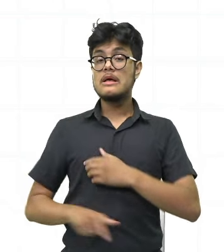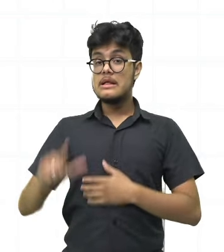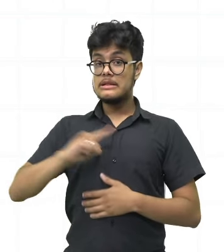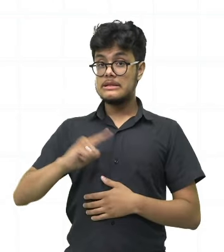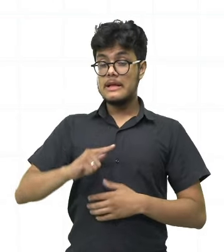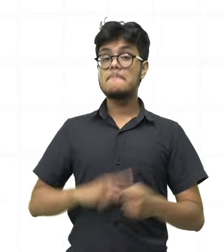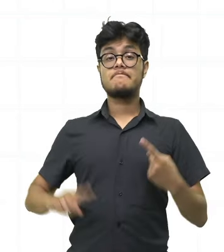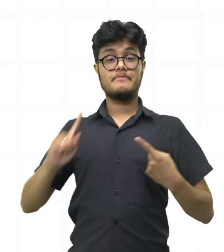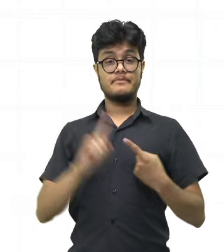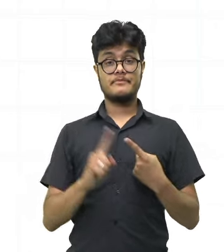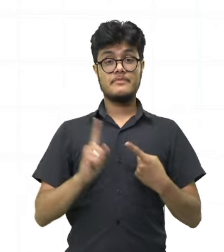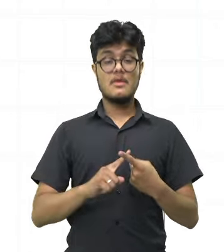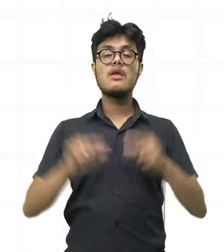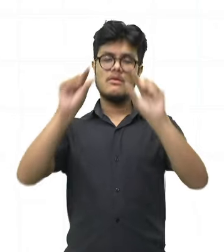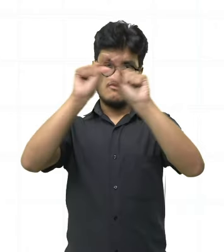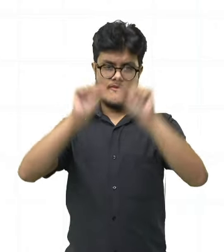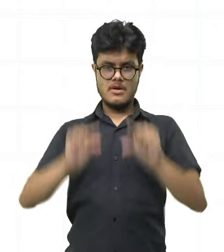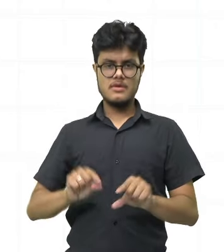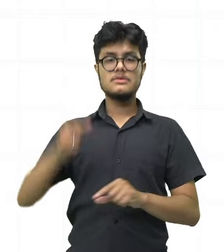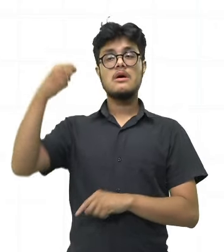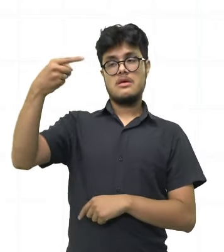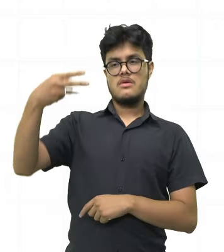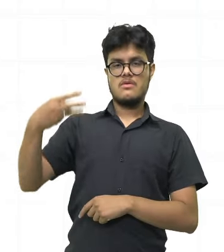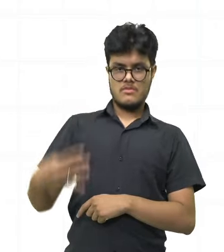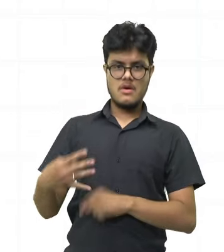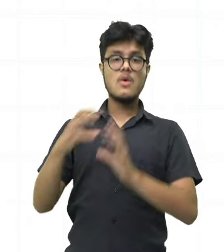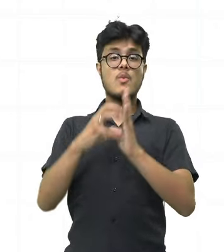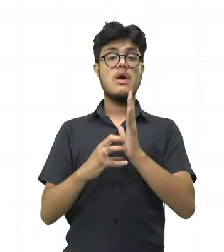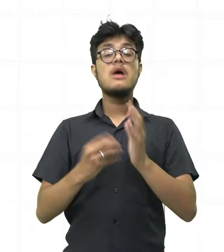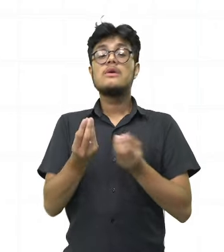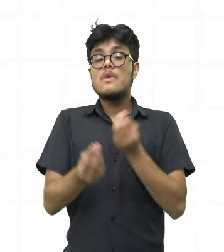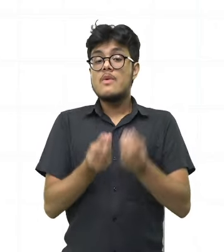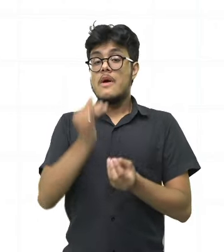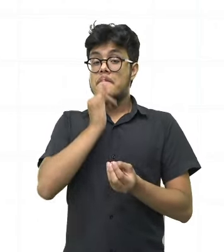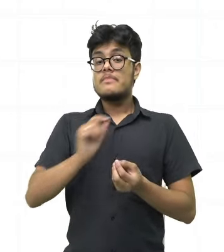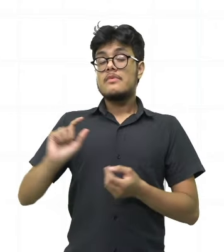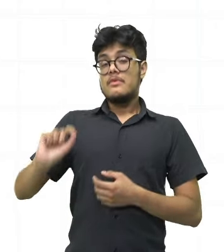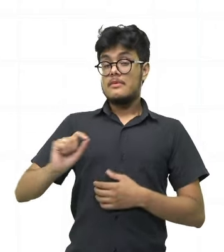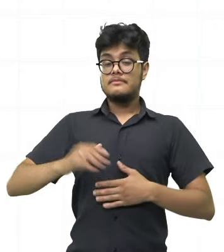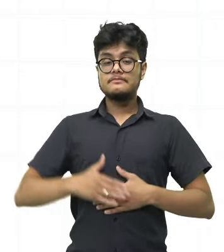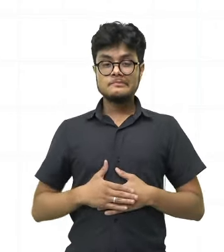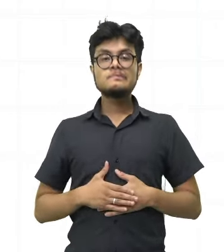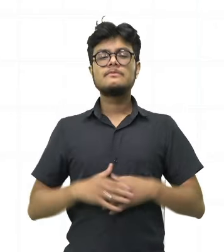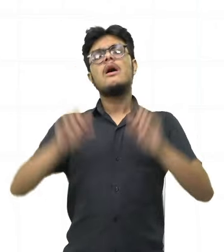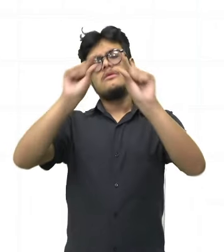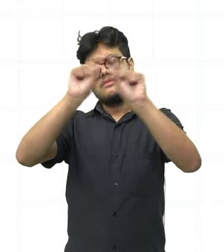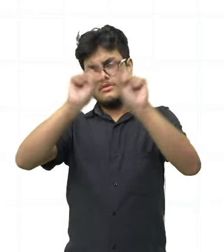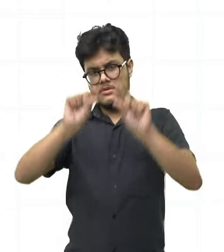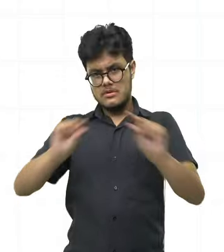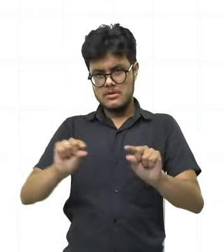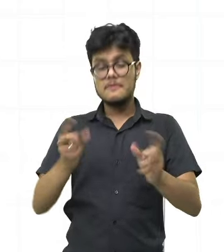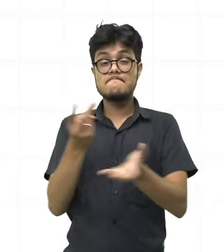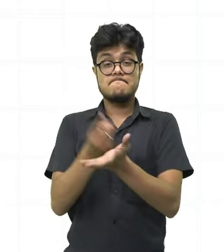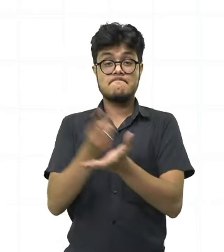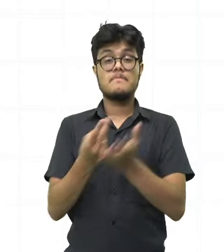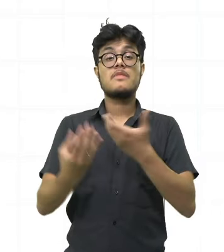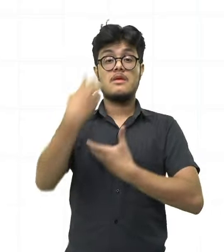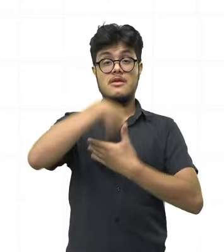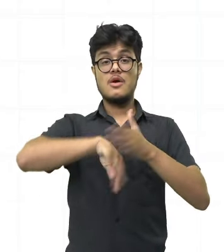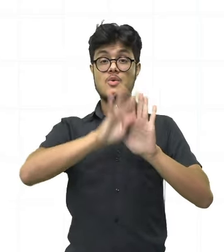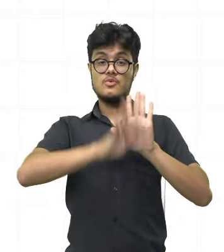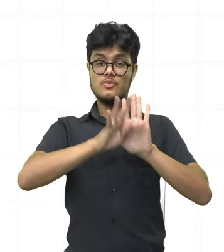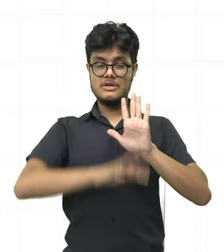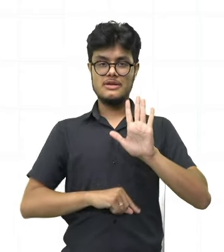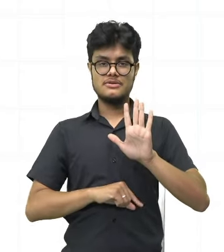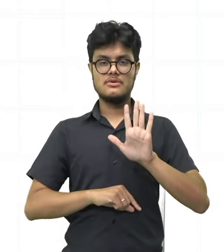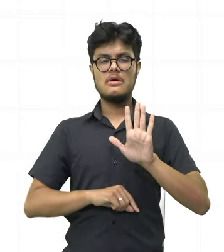do poema, nós vamos ter os versos, né? Os versos nada mais é do que as linhas, tá? Dentro do poema, a gente